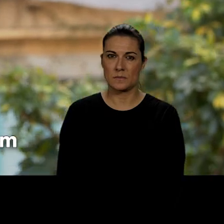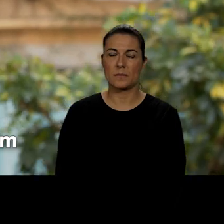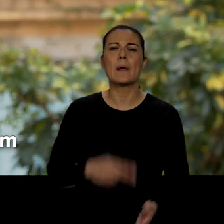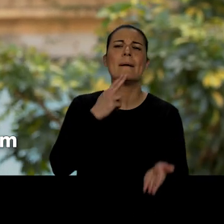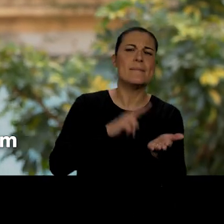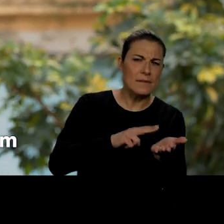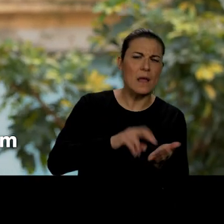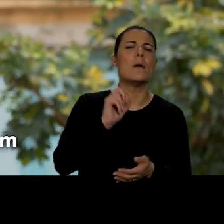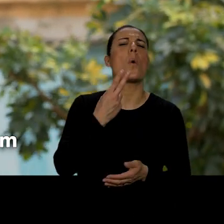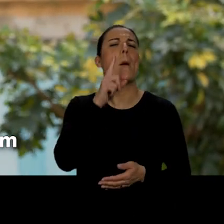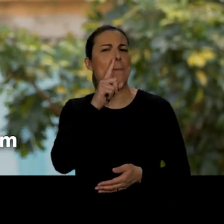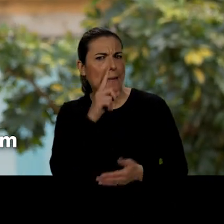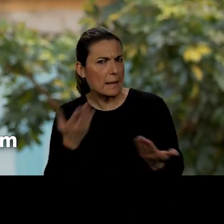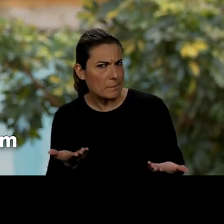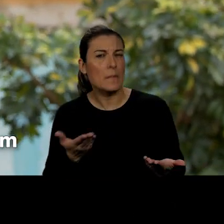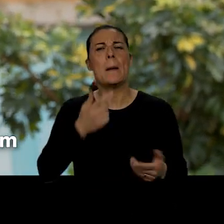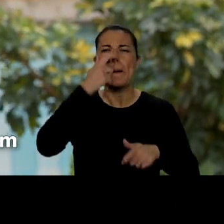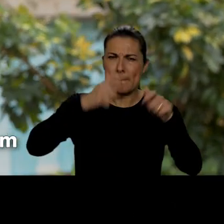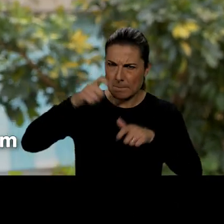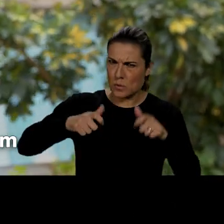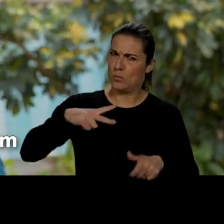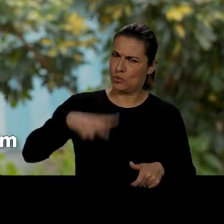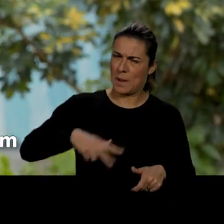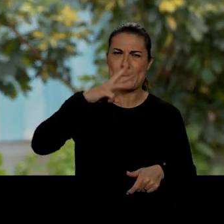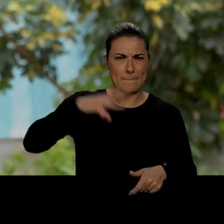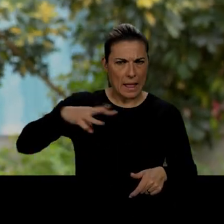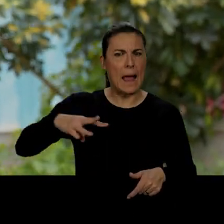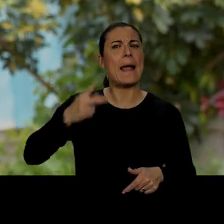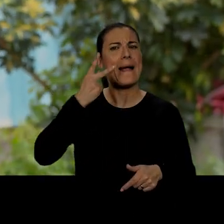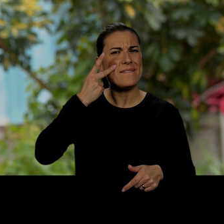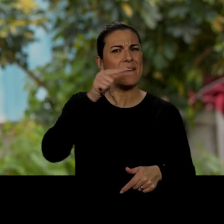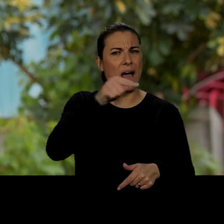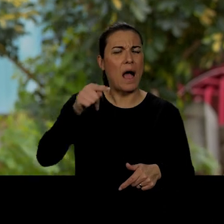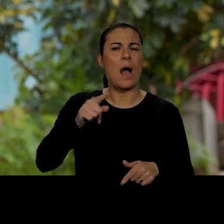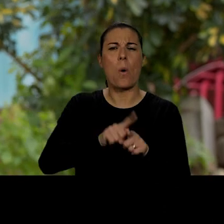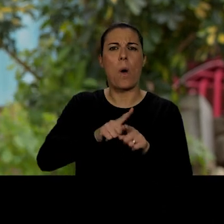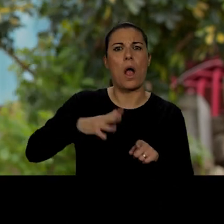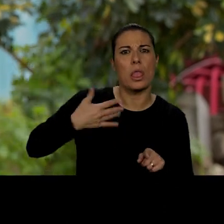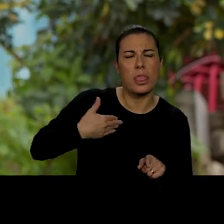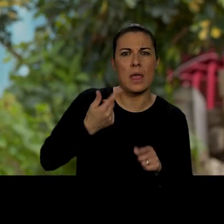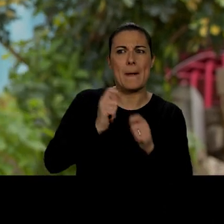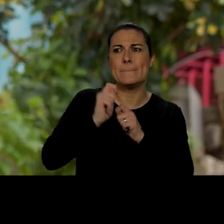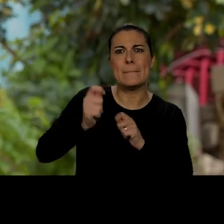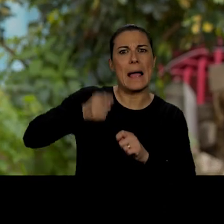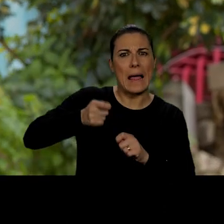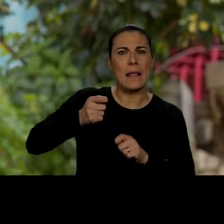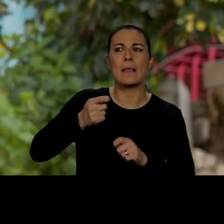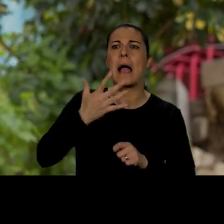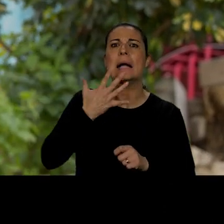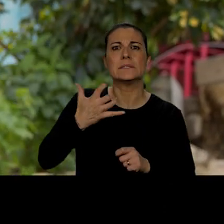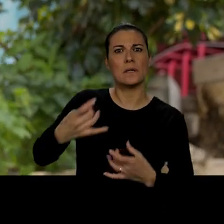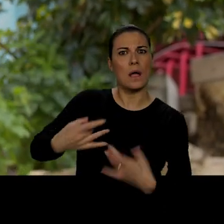Será verdade ou mentira que milhares de pessoas do nosso país vivem com medo de não conseguir pagar as rendas e de serem despejadas?